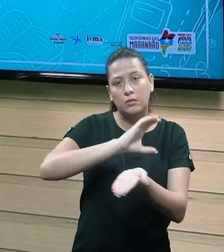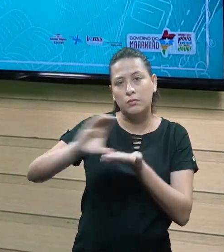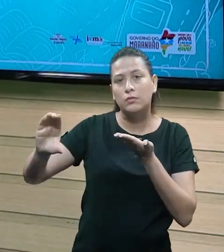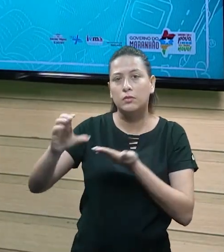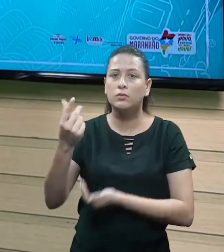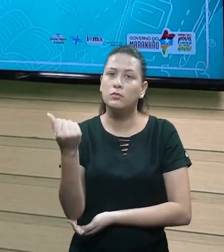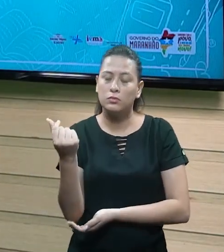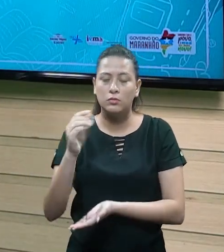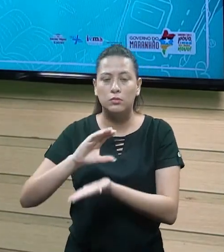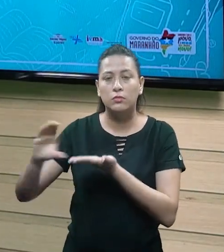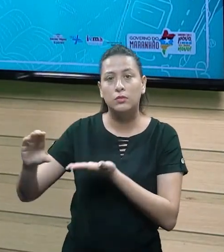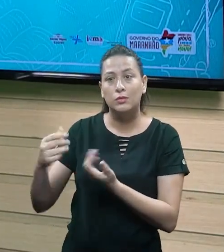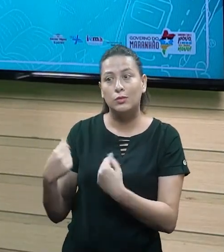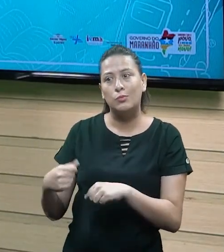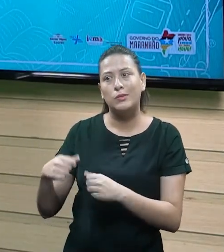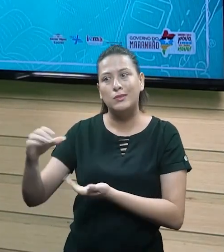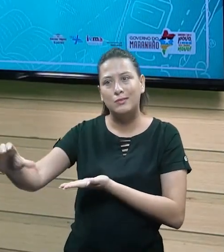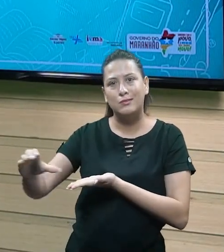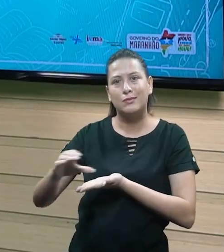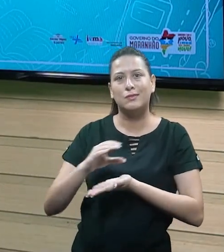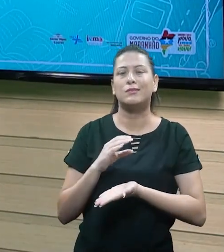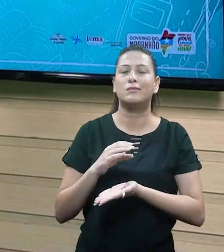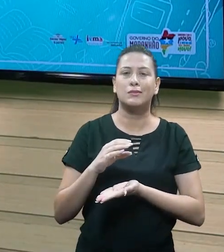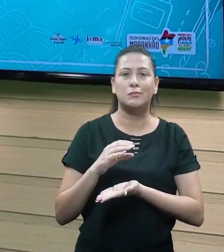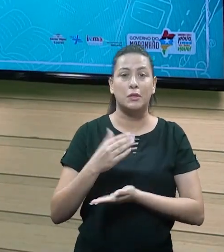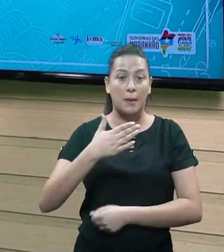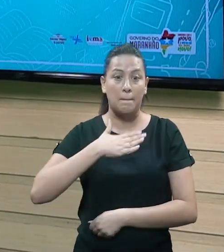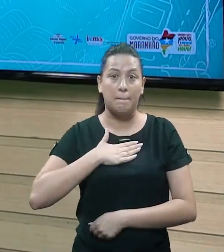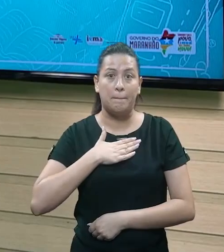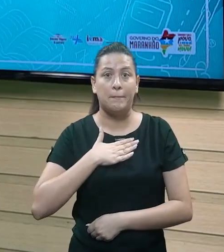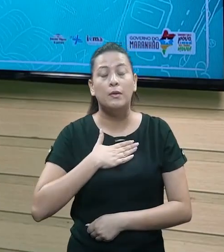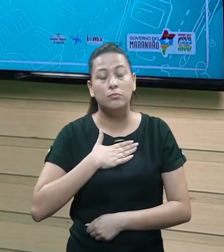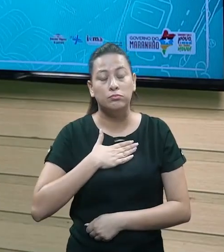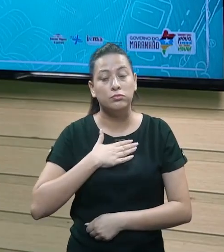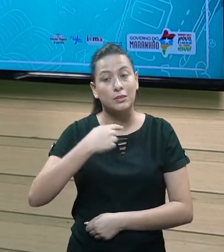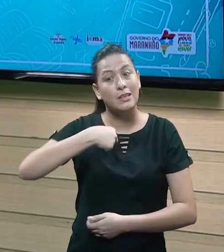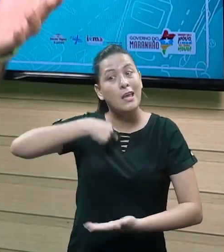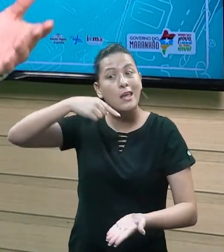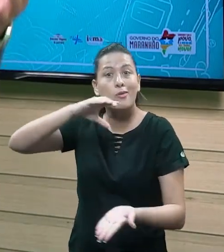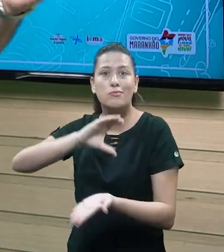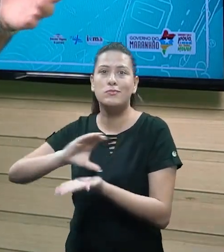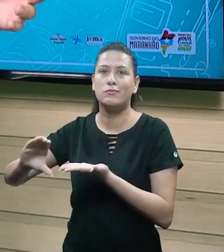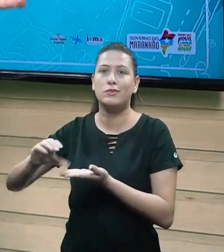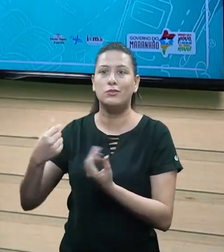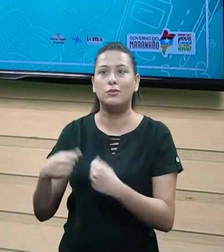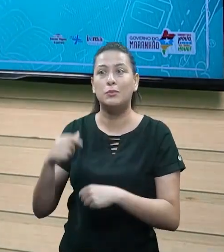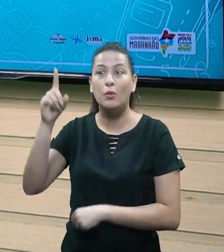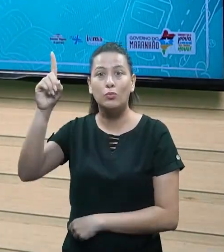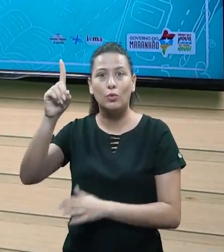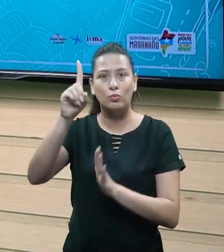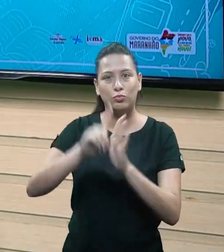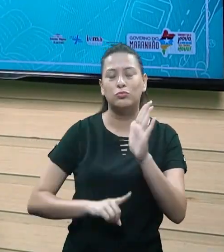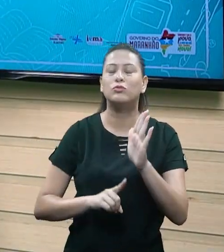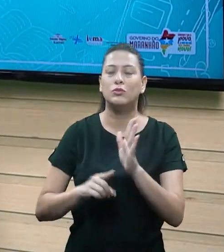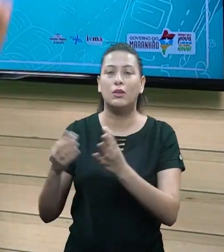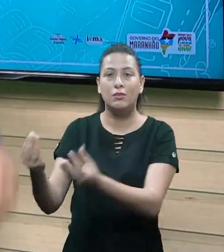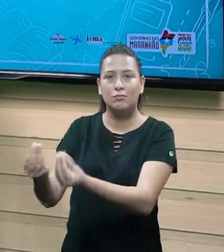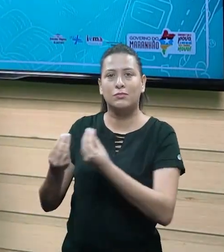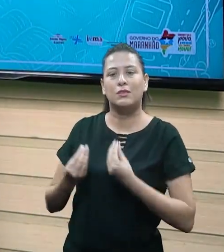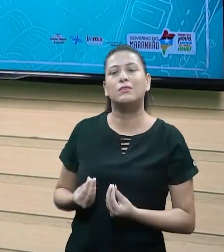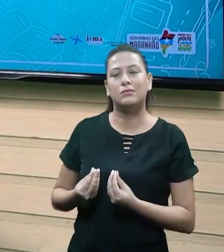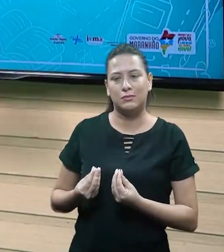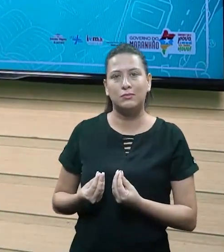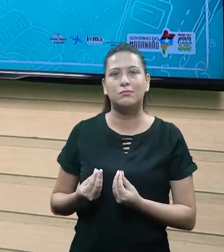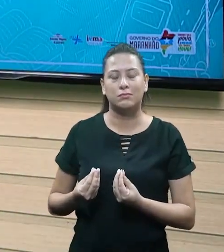em uma determinada corretora e eu tenho que receber aquilo. Se eu tenho que receber algo que é meu, que está investido, aquilo é um direito meu a receber, um valor